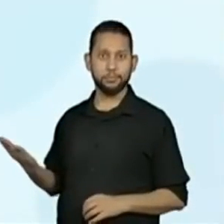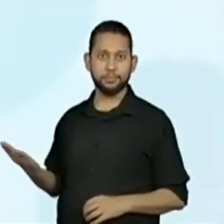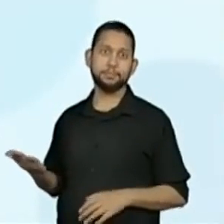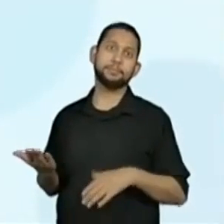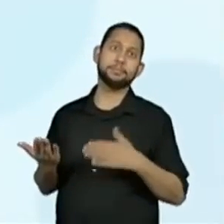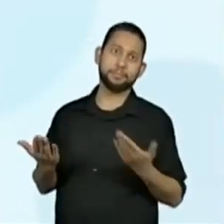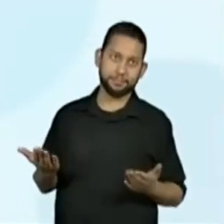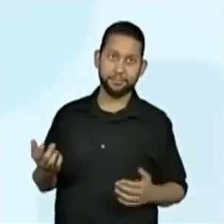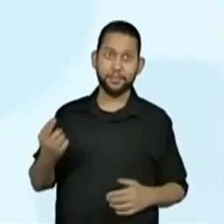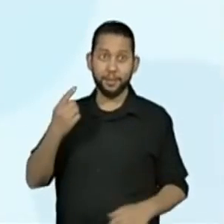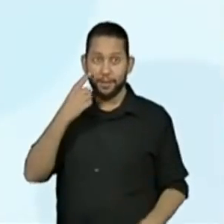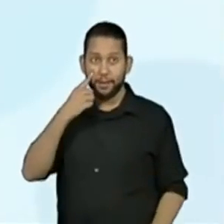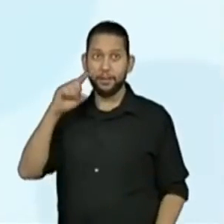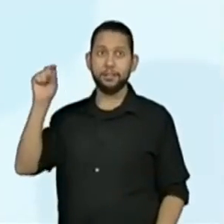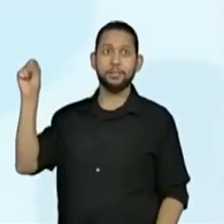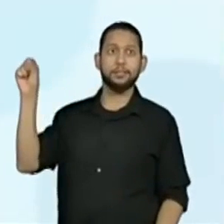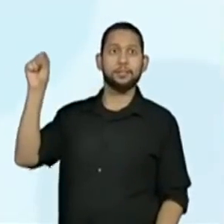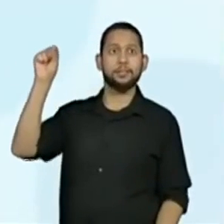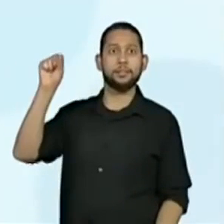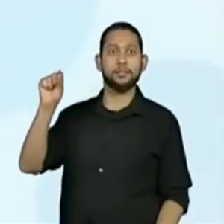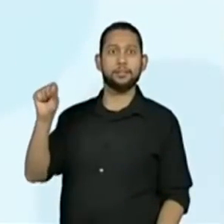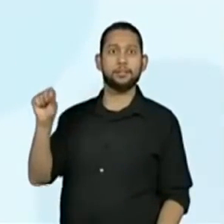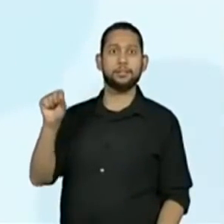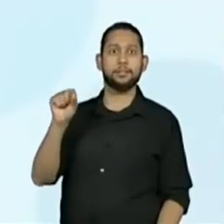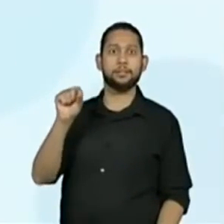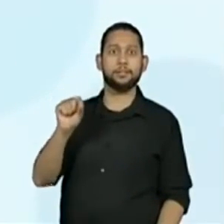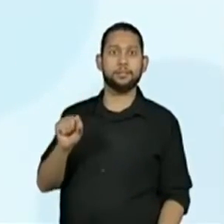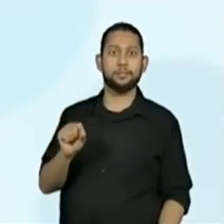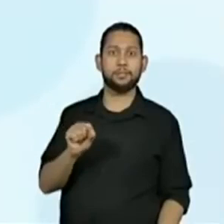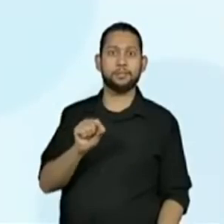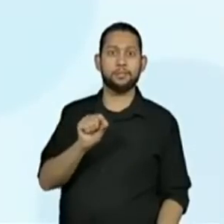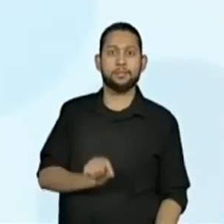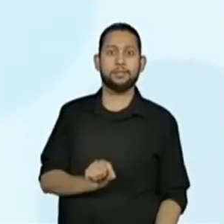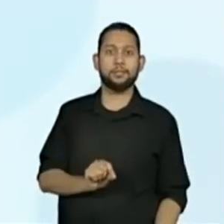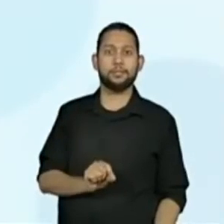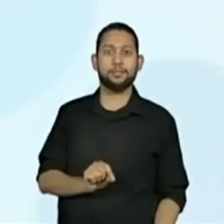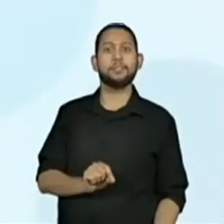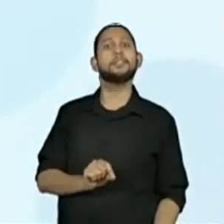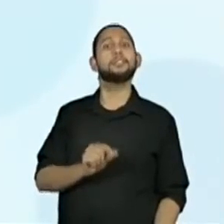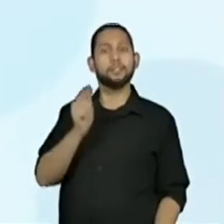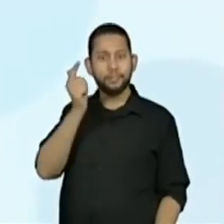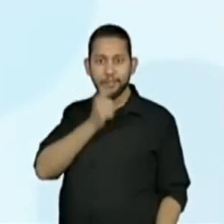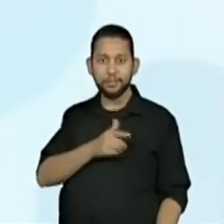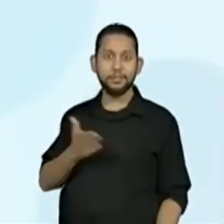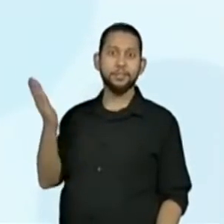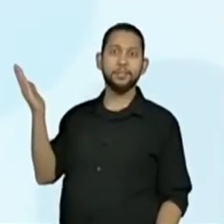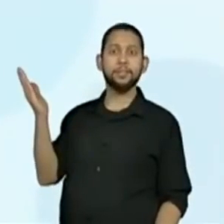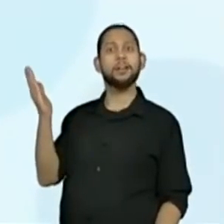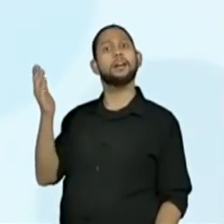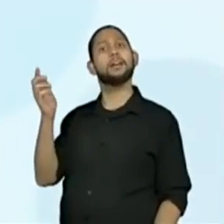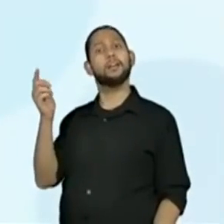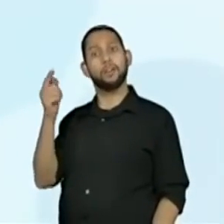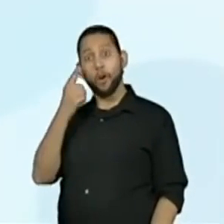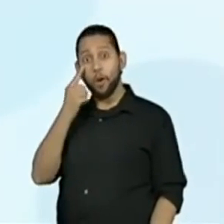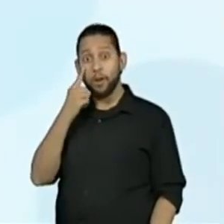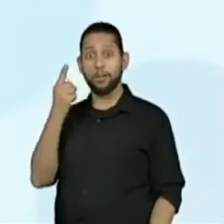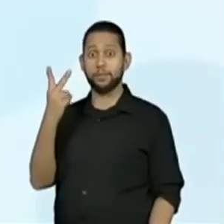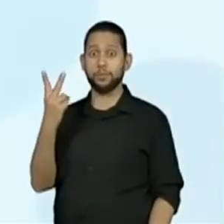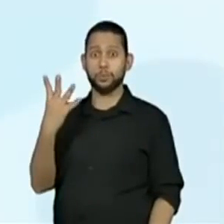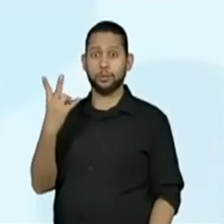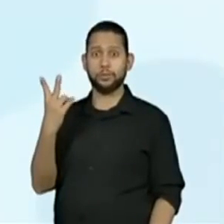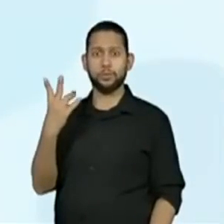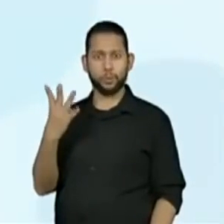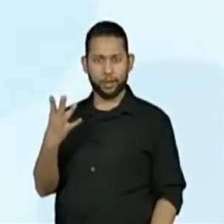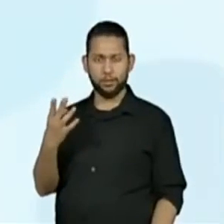Então, descobrimos aí números diferentes que resultaram em um mesmo valor. Não é? Tiveram aí o mesmo resultado.